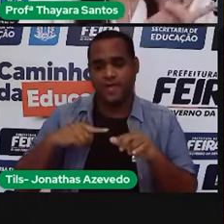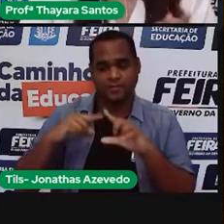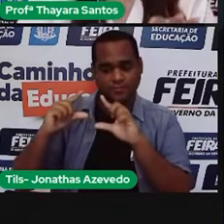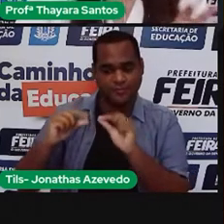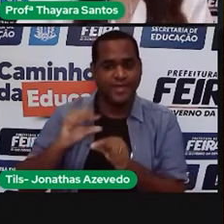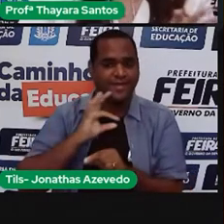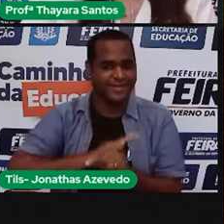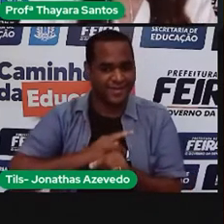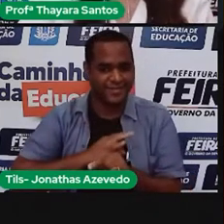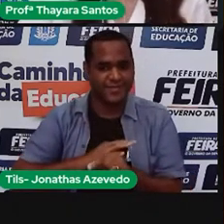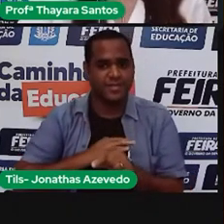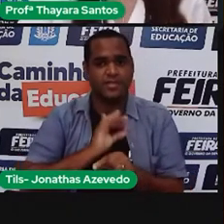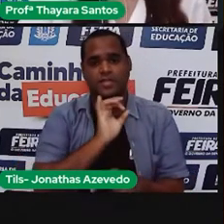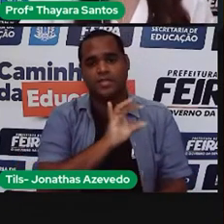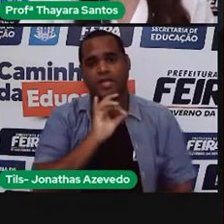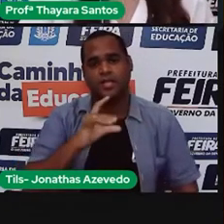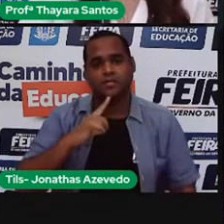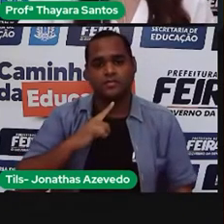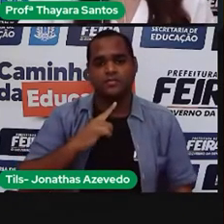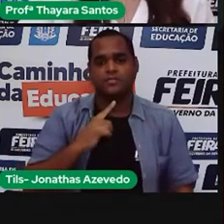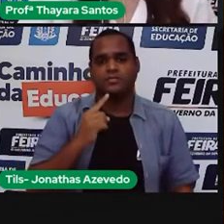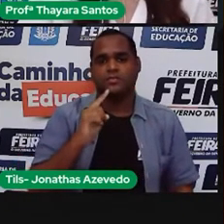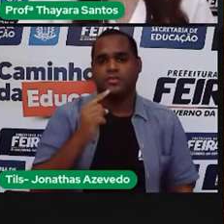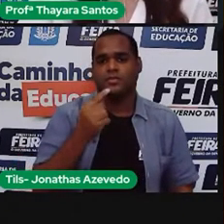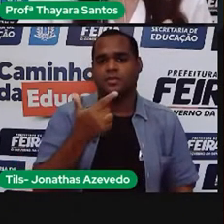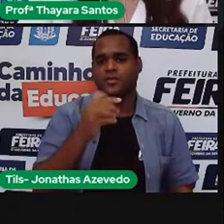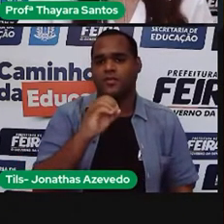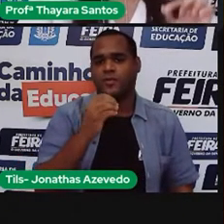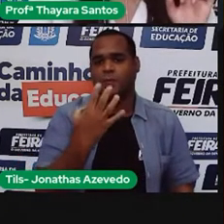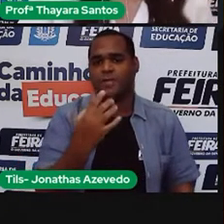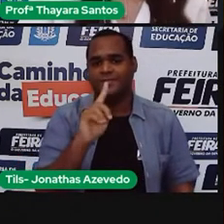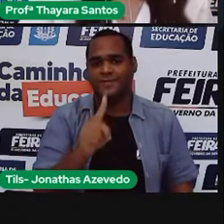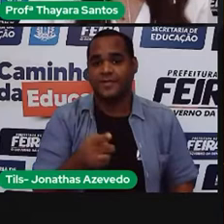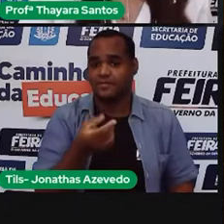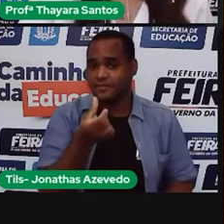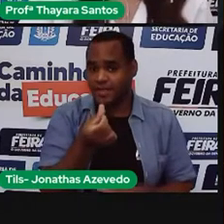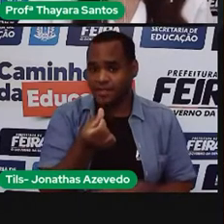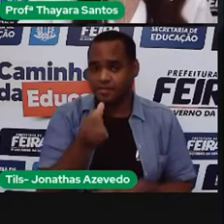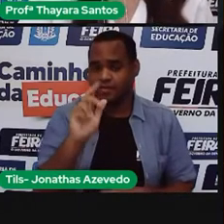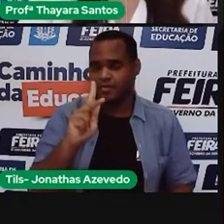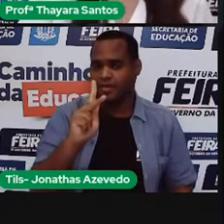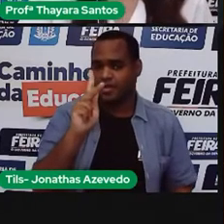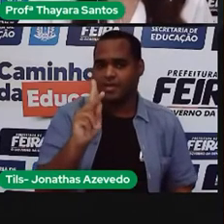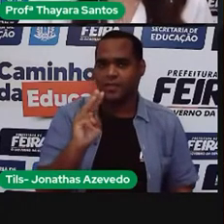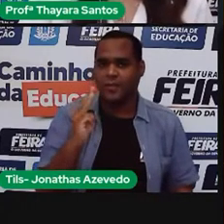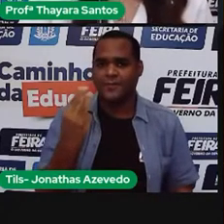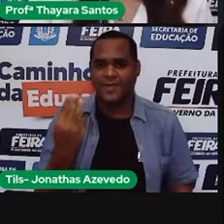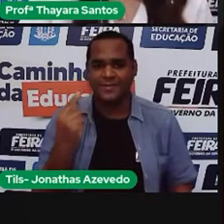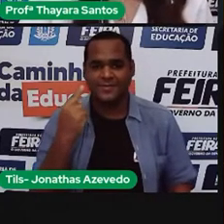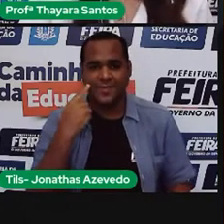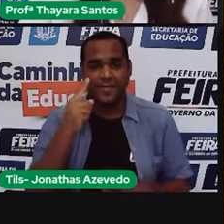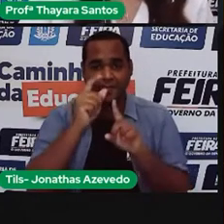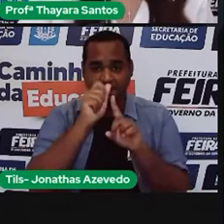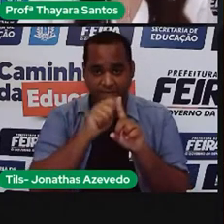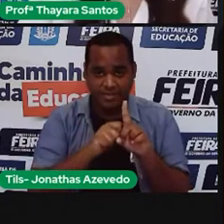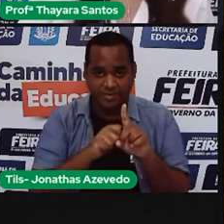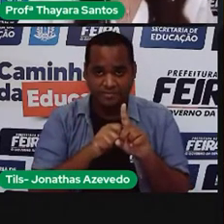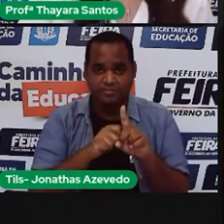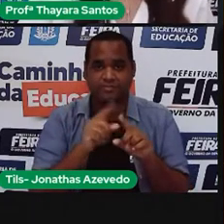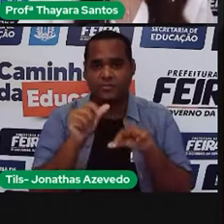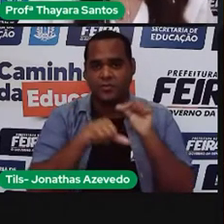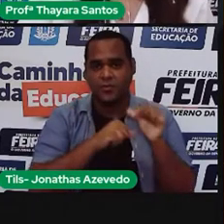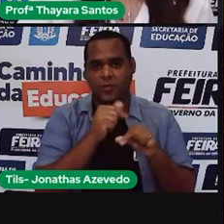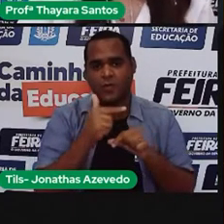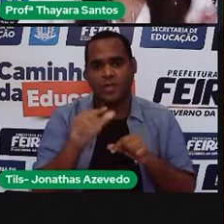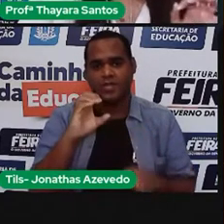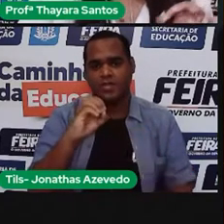,557 centavos. Então, gente multiplica só para o chuveiro, 204,6, pelo